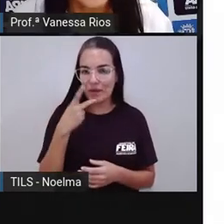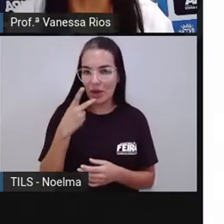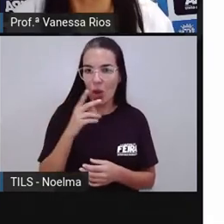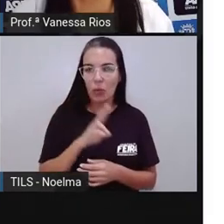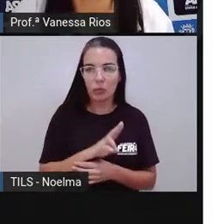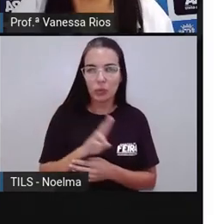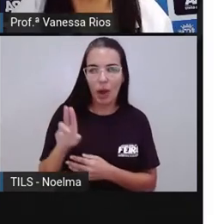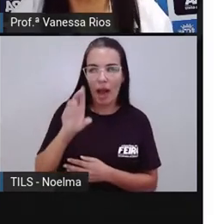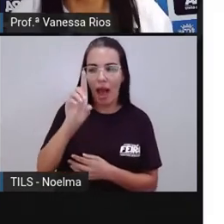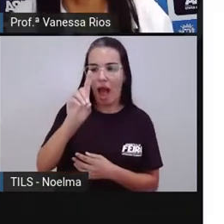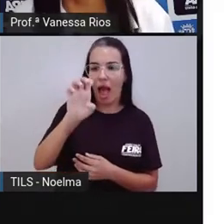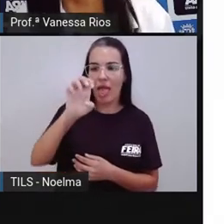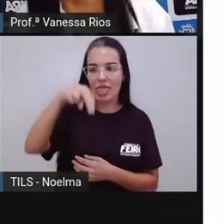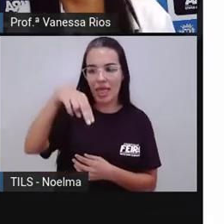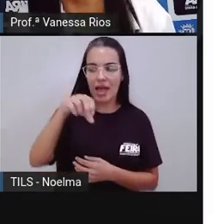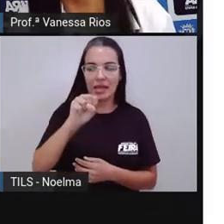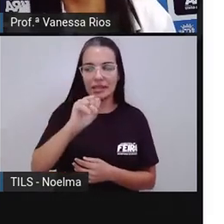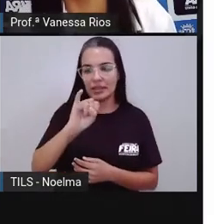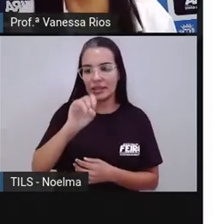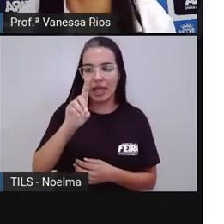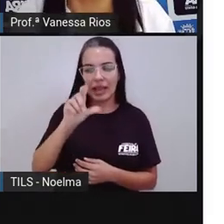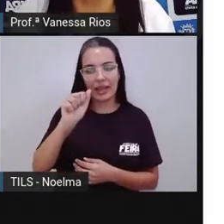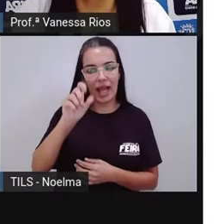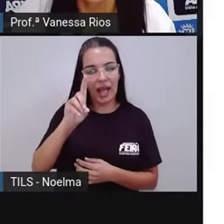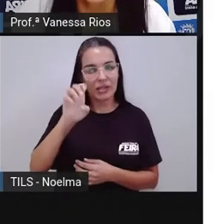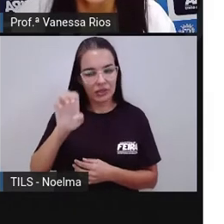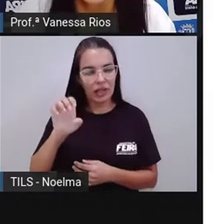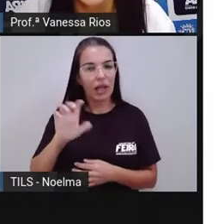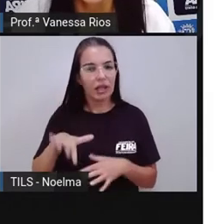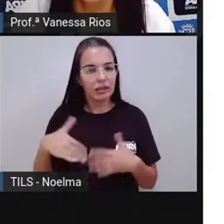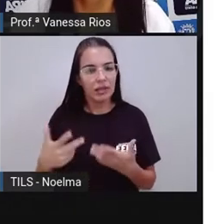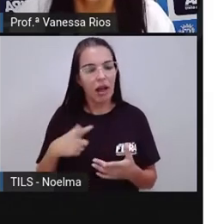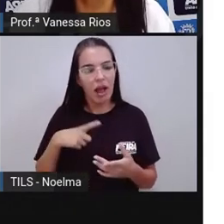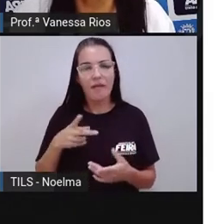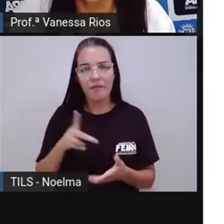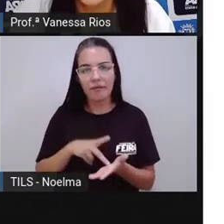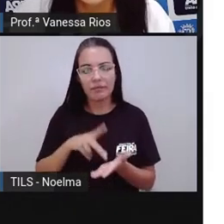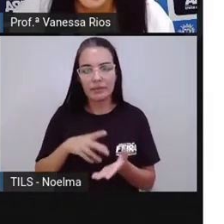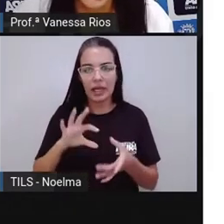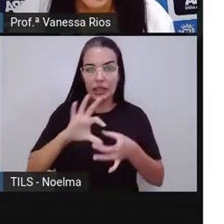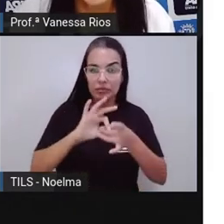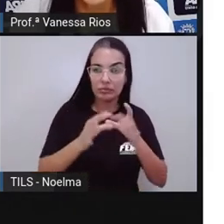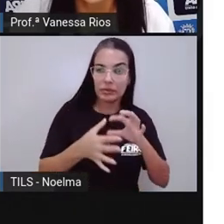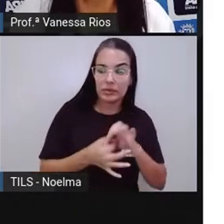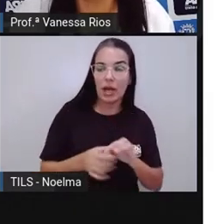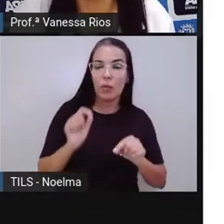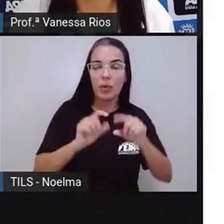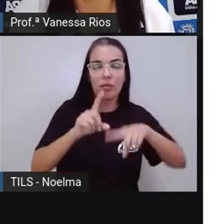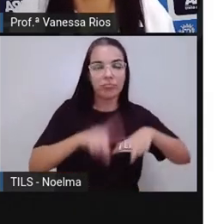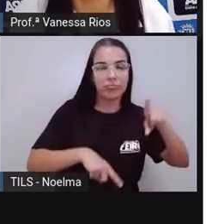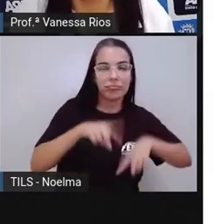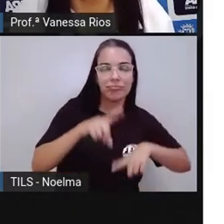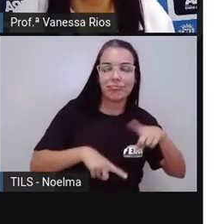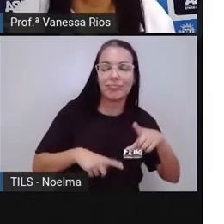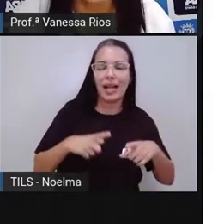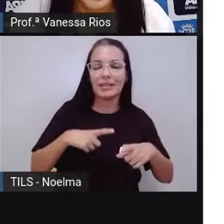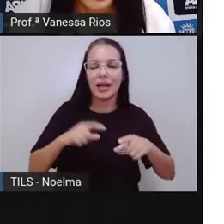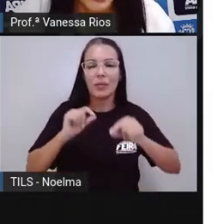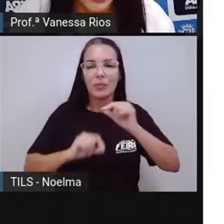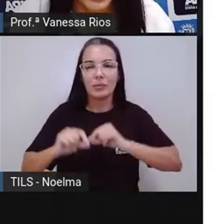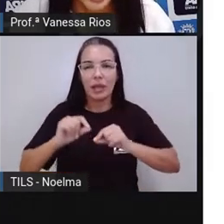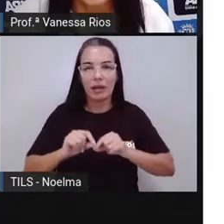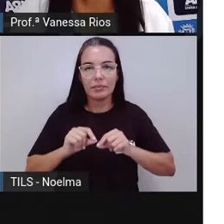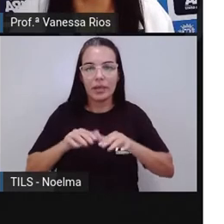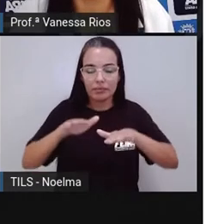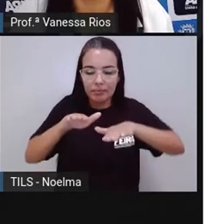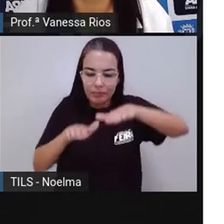densidade? Está justamente relacionada a essa propriedade, né? A densidade do mar